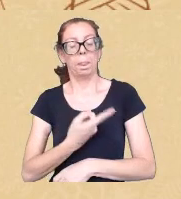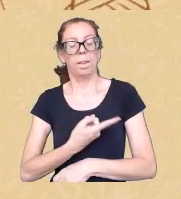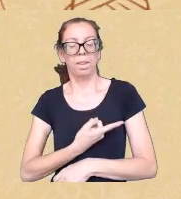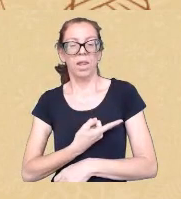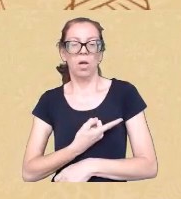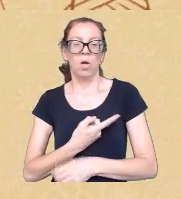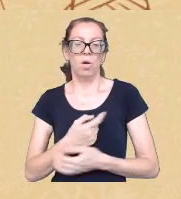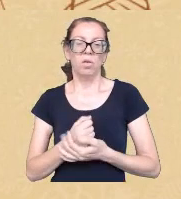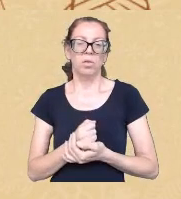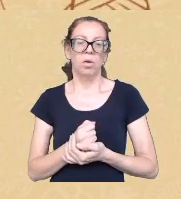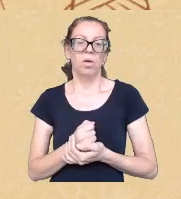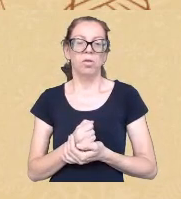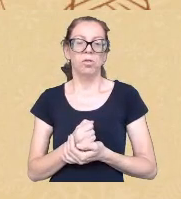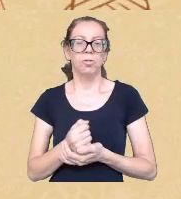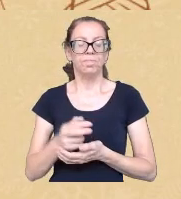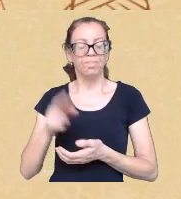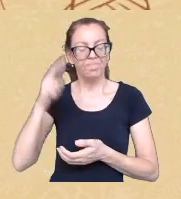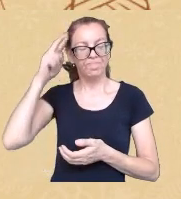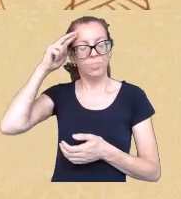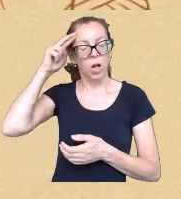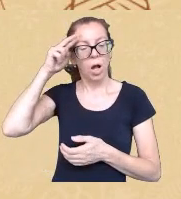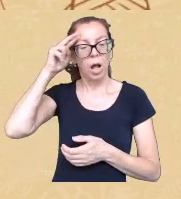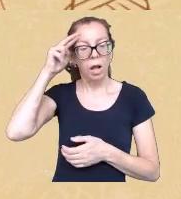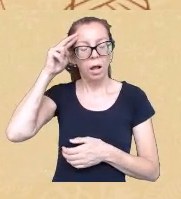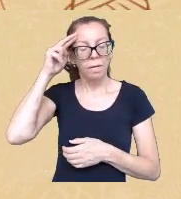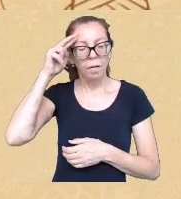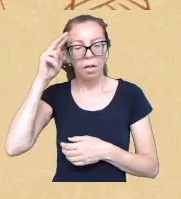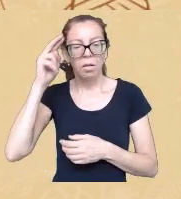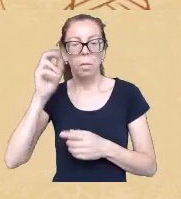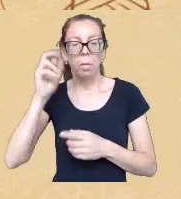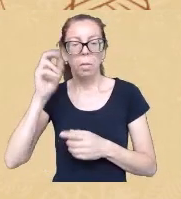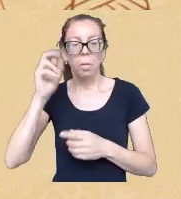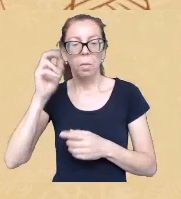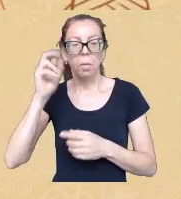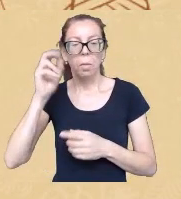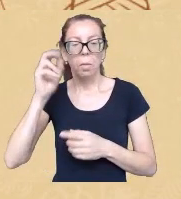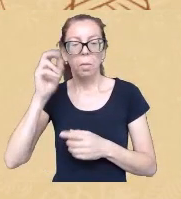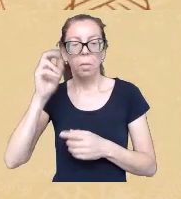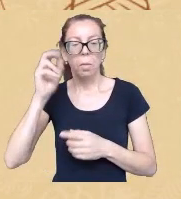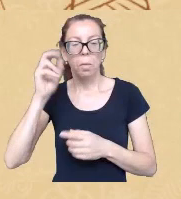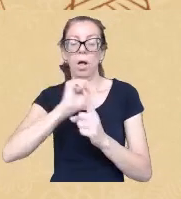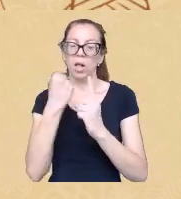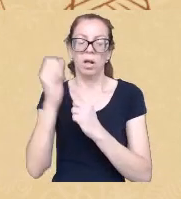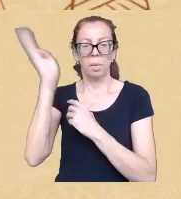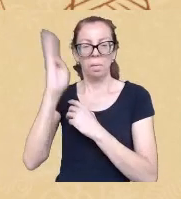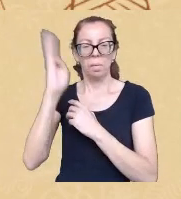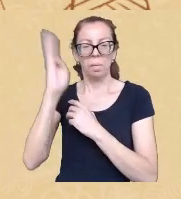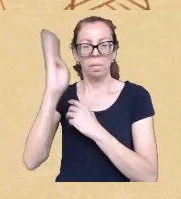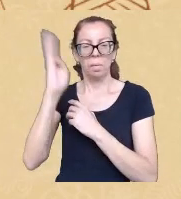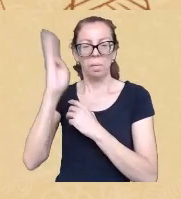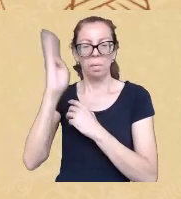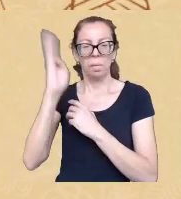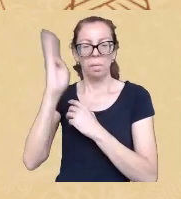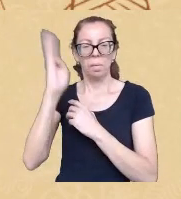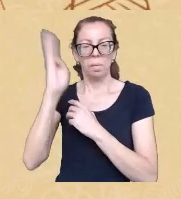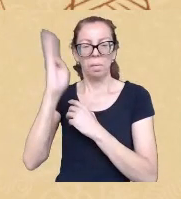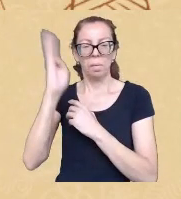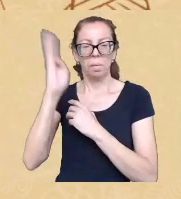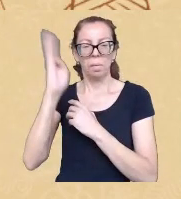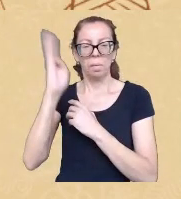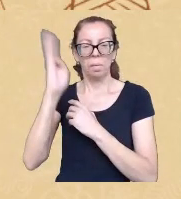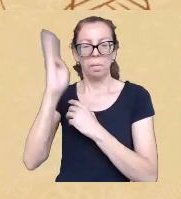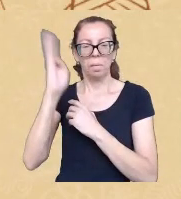reflexões uma vez que a sociedade brasileira e aí não é só um problema do campo da psicologia a maioria